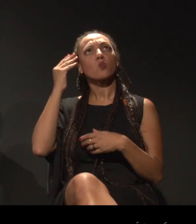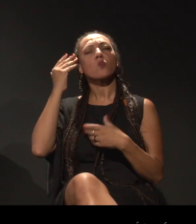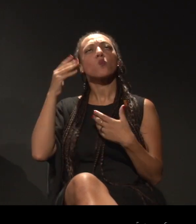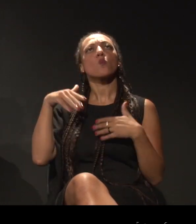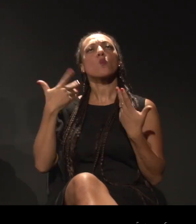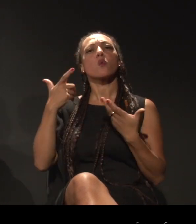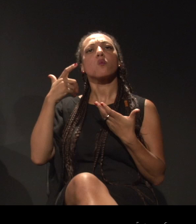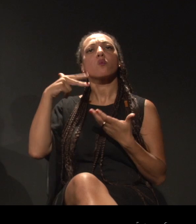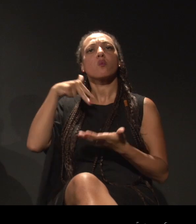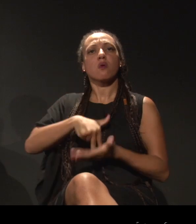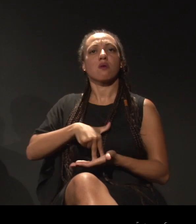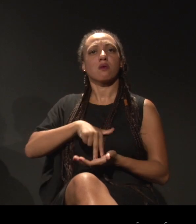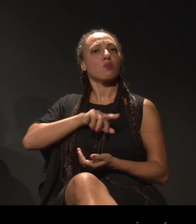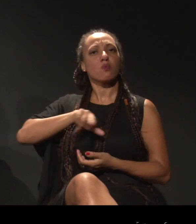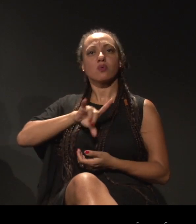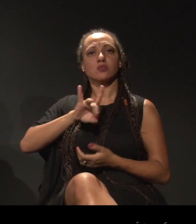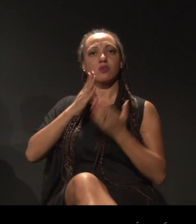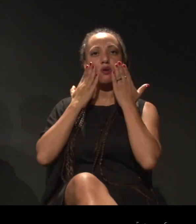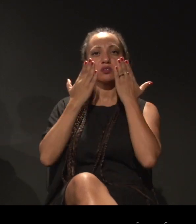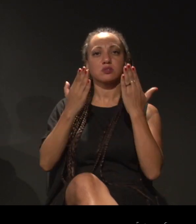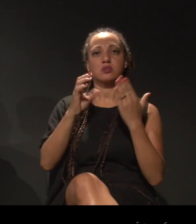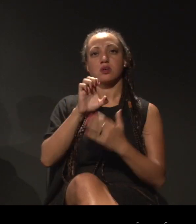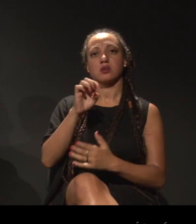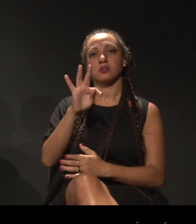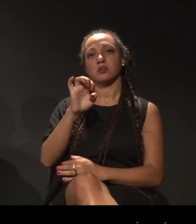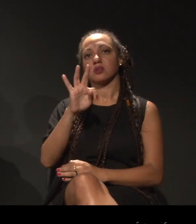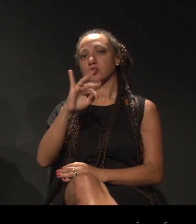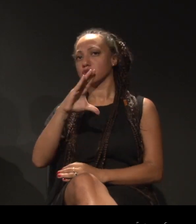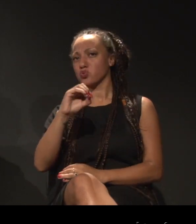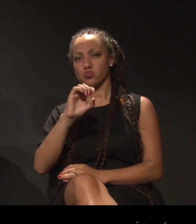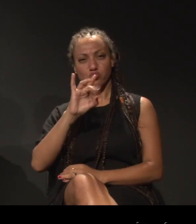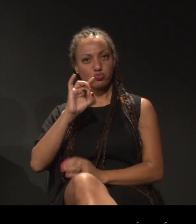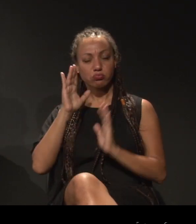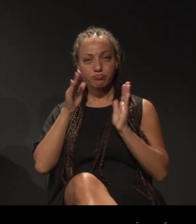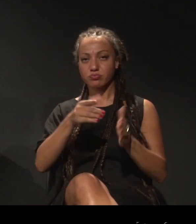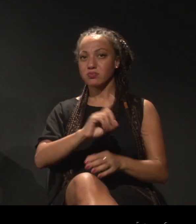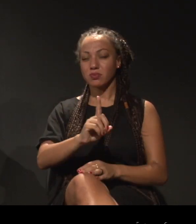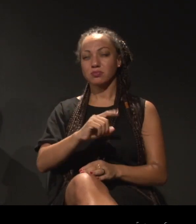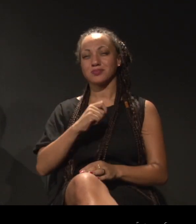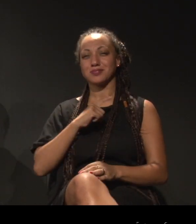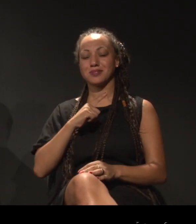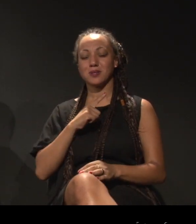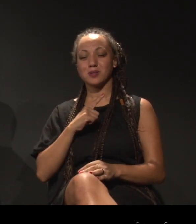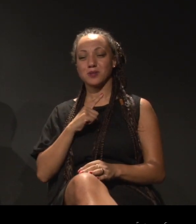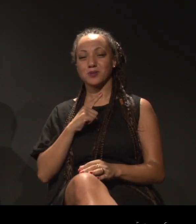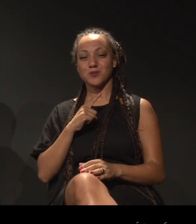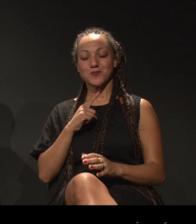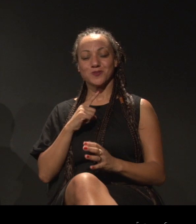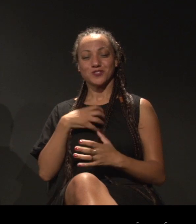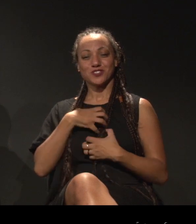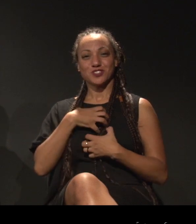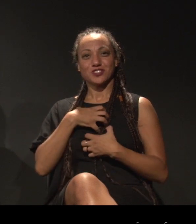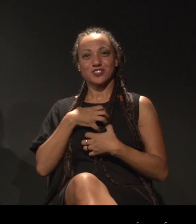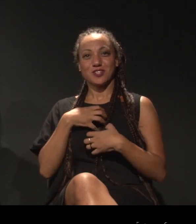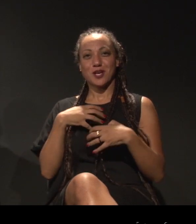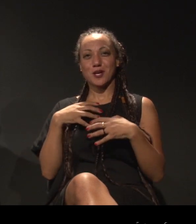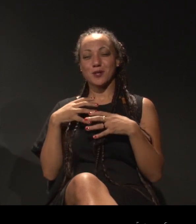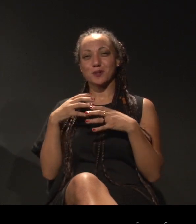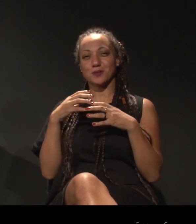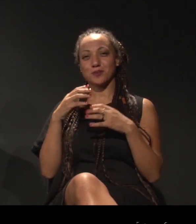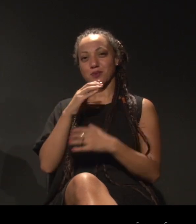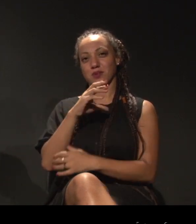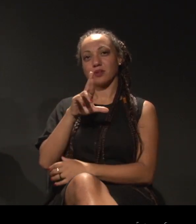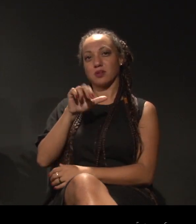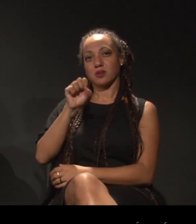que não é só estético. Existe uma crespitude pairando e se